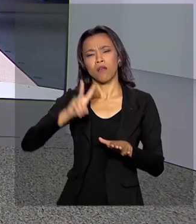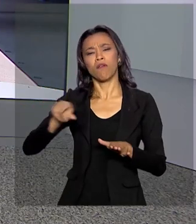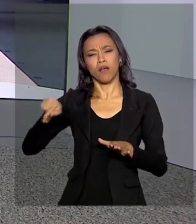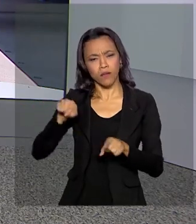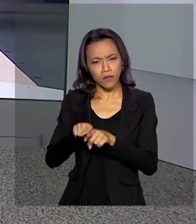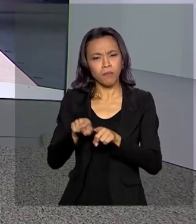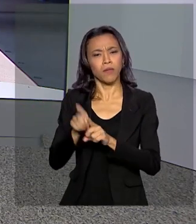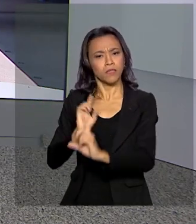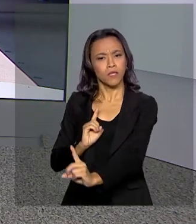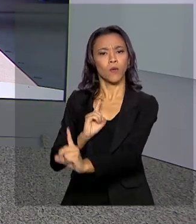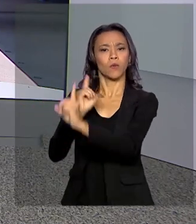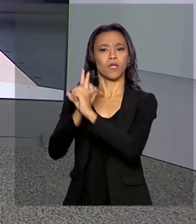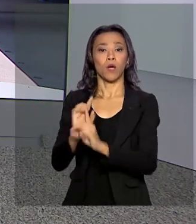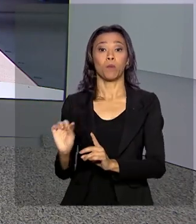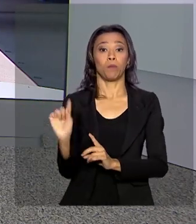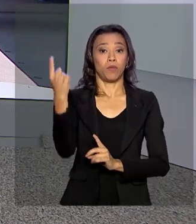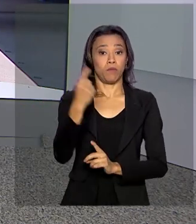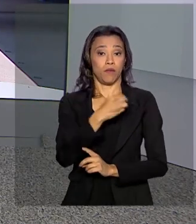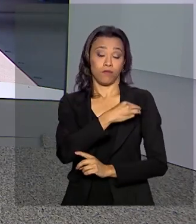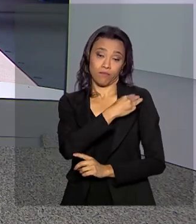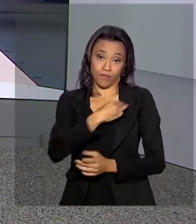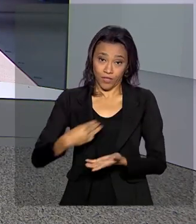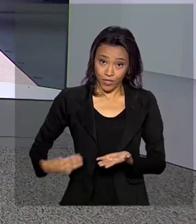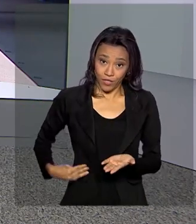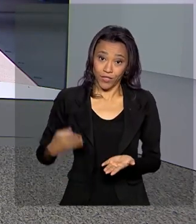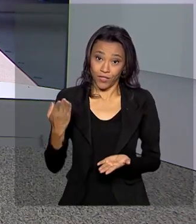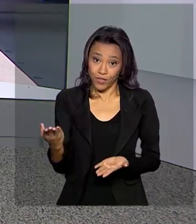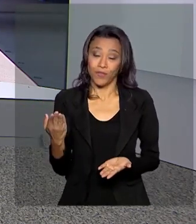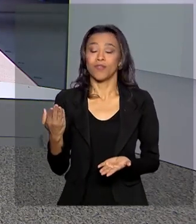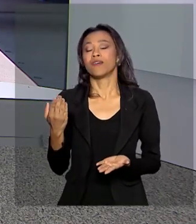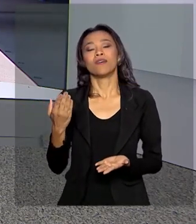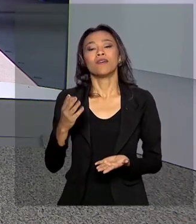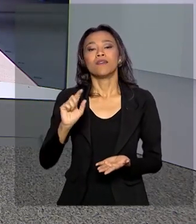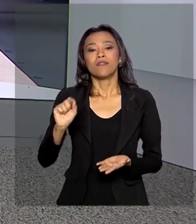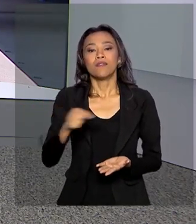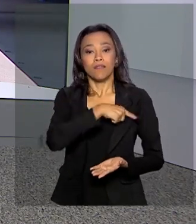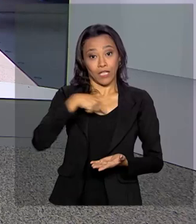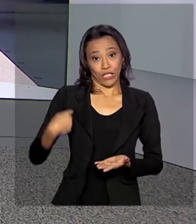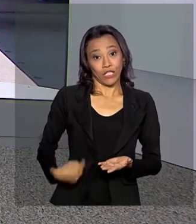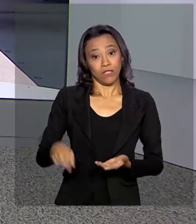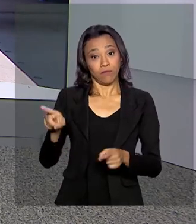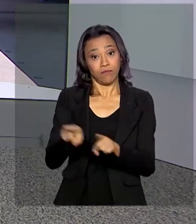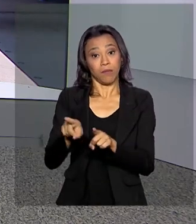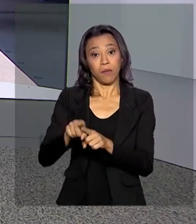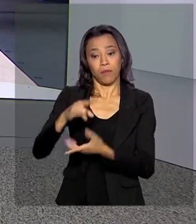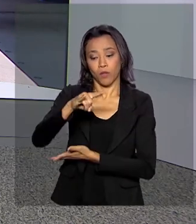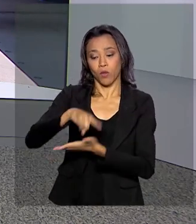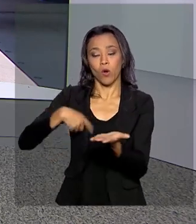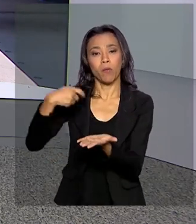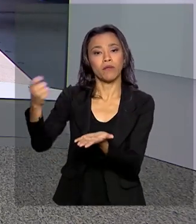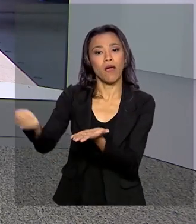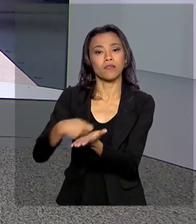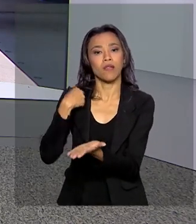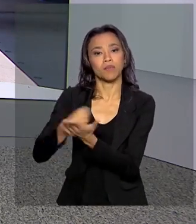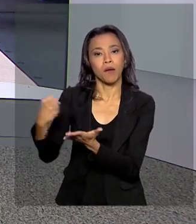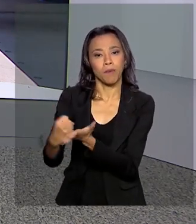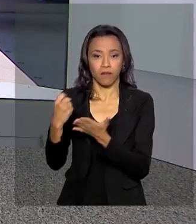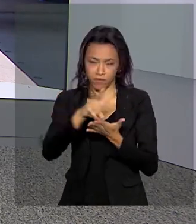o primeiro-ministro da China, o presidente da China, o Xi Jinping para assinatura de atos também e declaração à imprensa. Você acompanha tudo aqui na TV